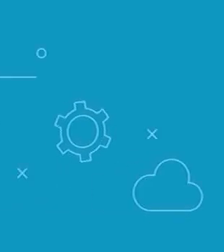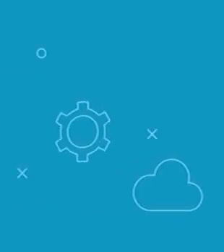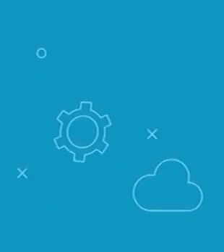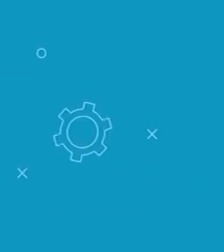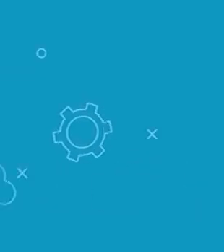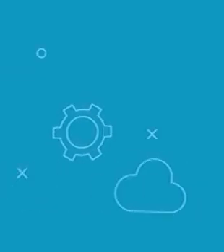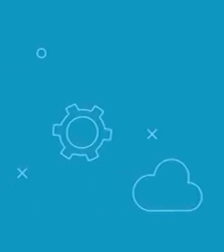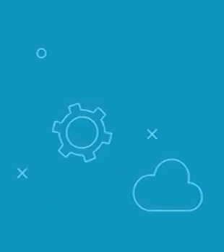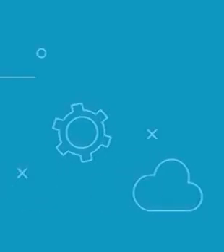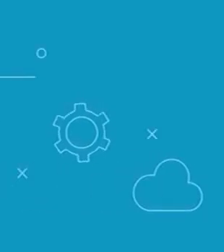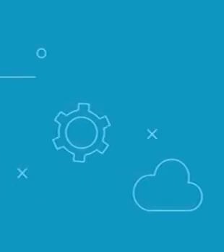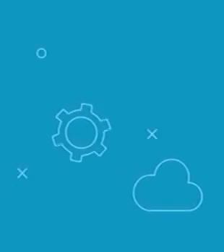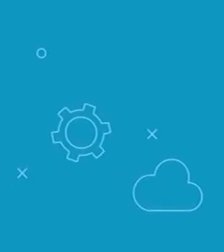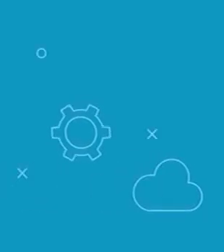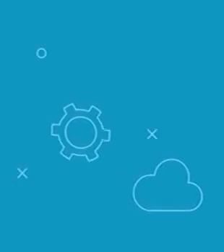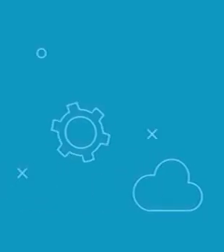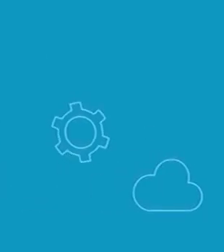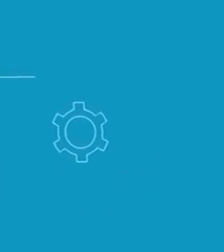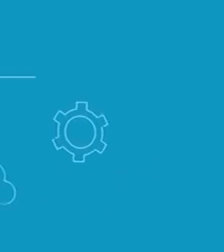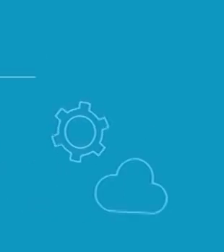Transcrição Legendas Negri